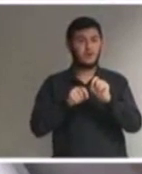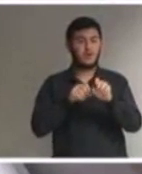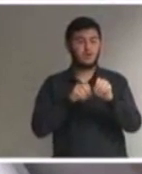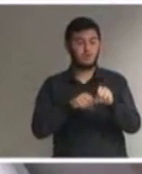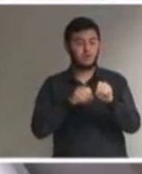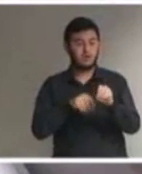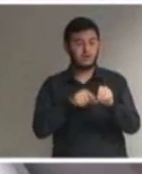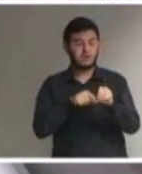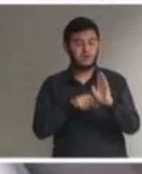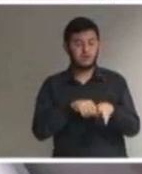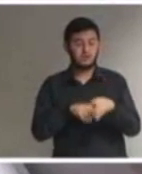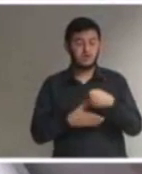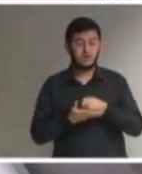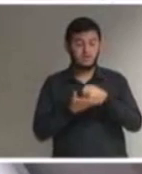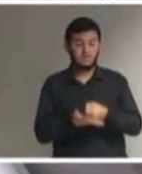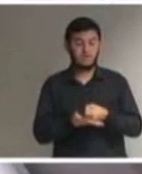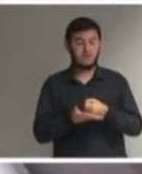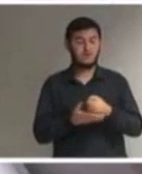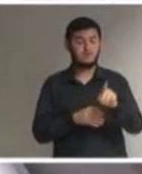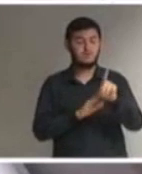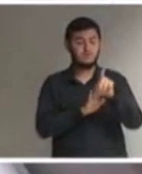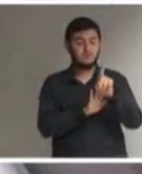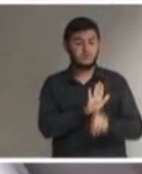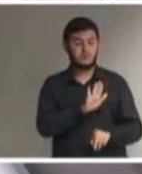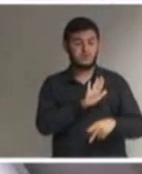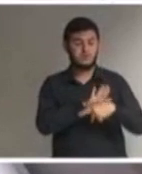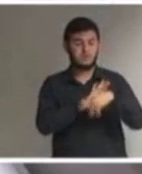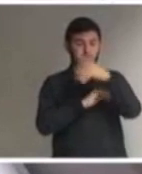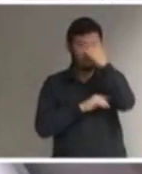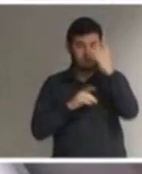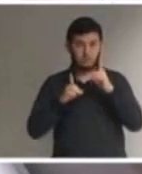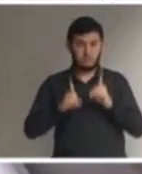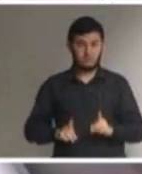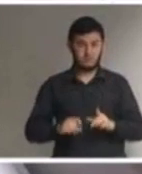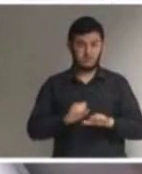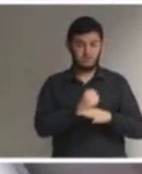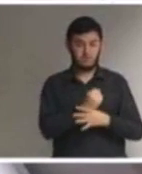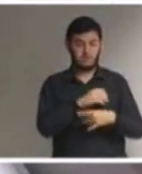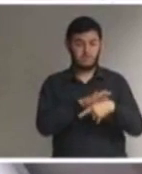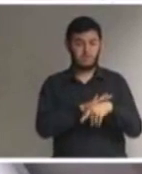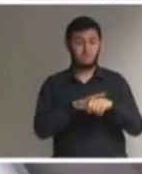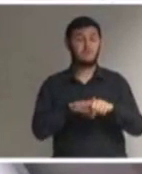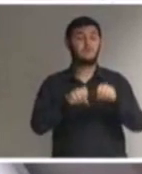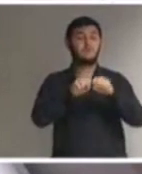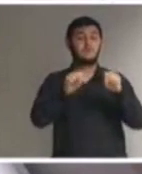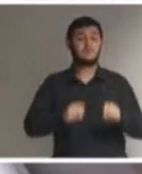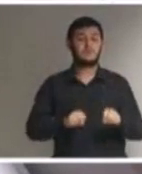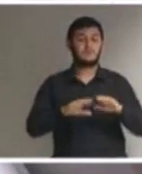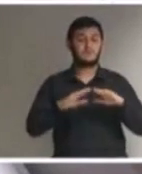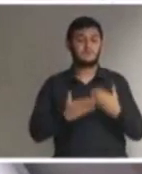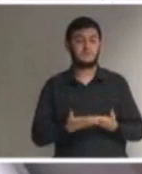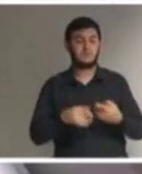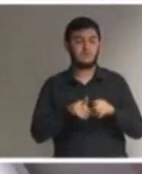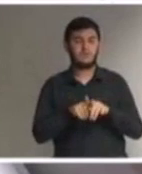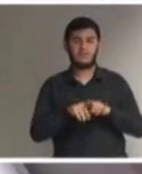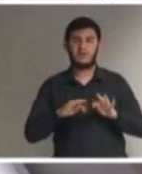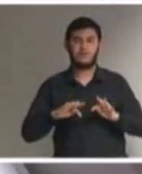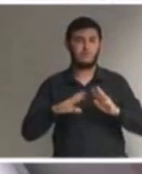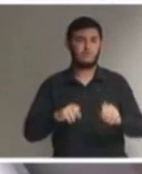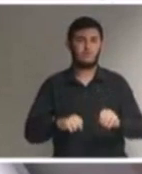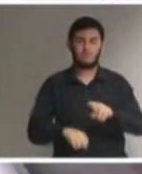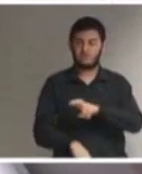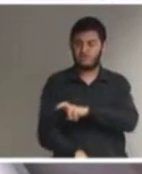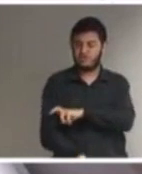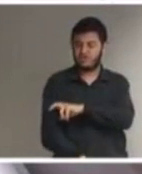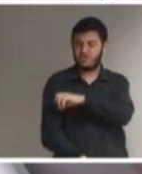constitui direito da pessoa com deficiência assegurado um sistema educacional inclusivo em todos os níveis de aprendizado ao longo